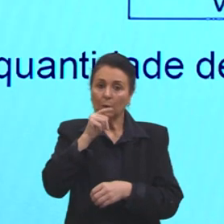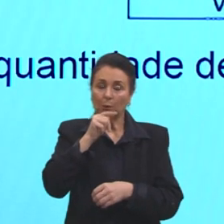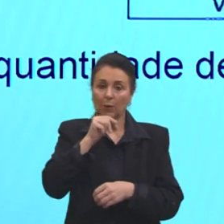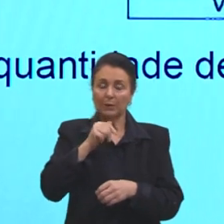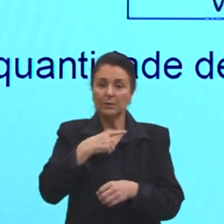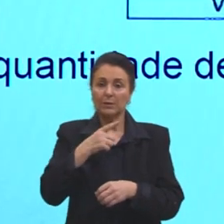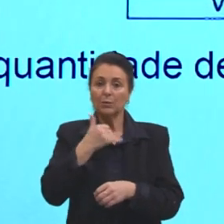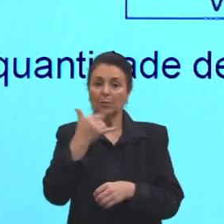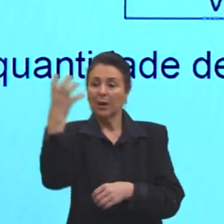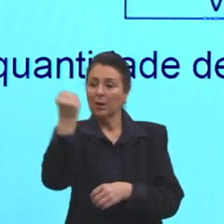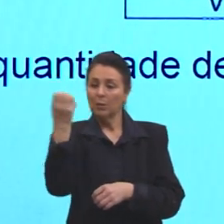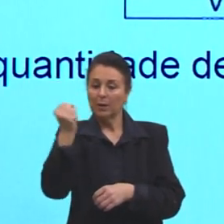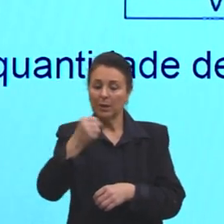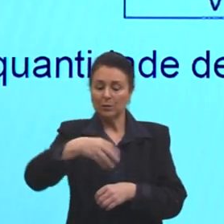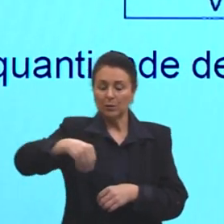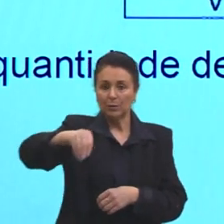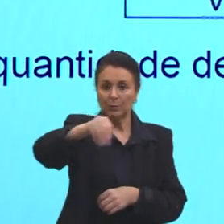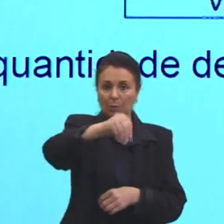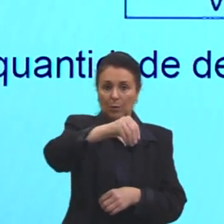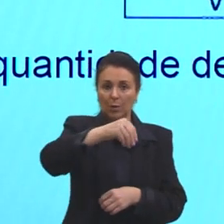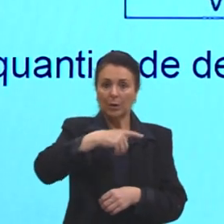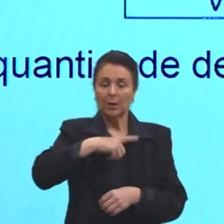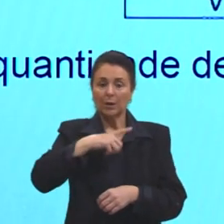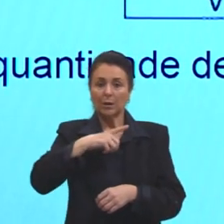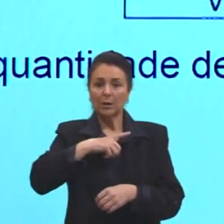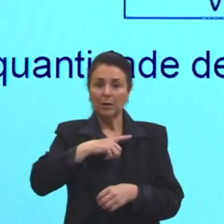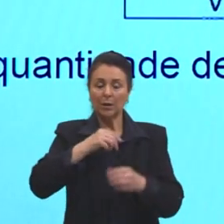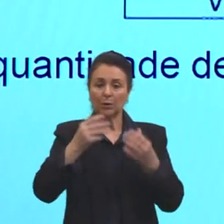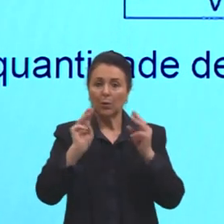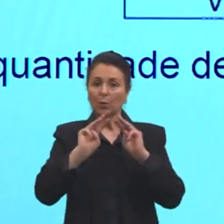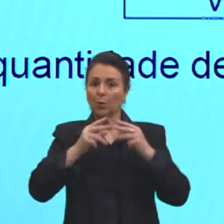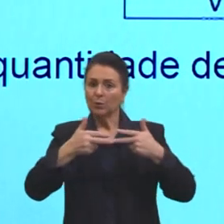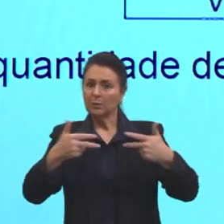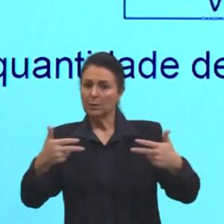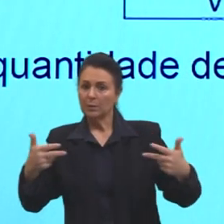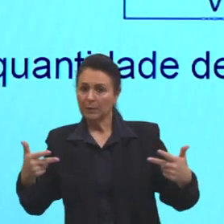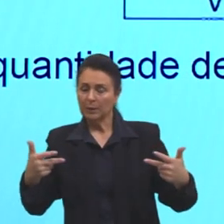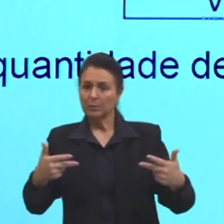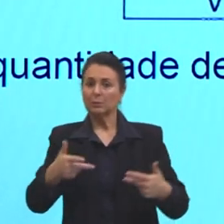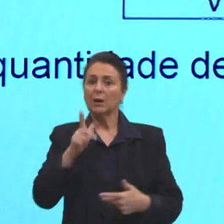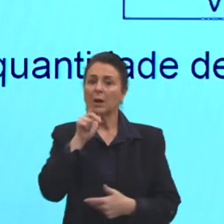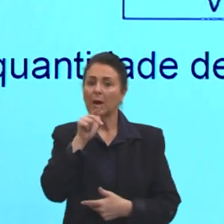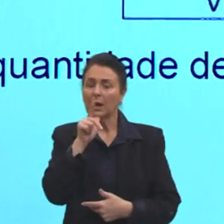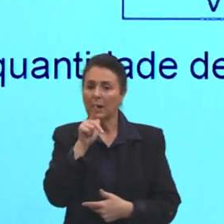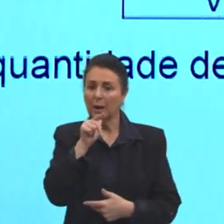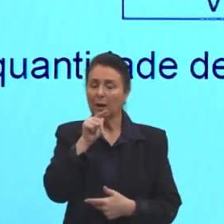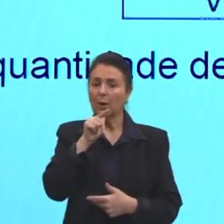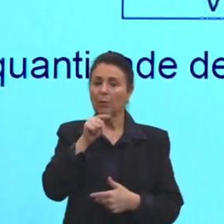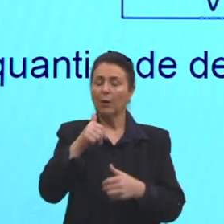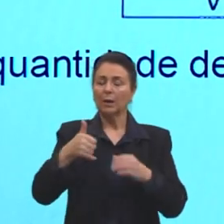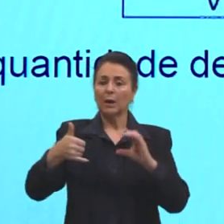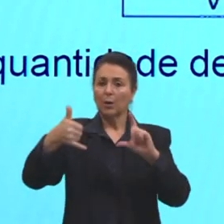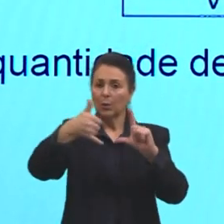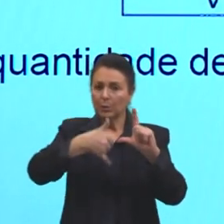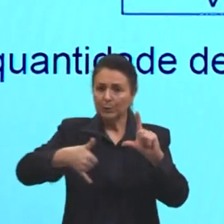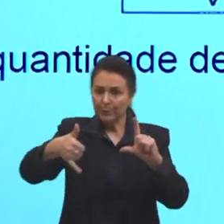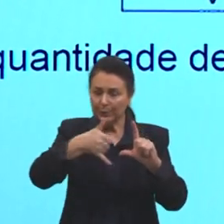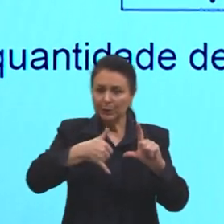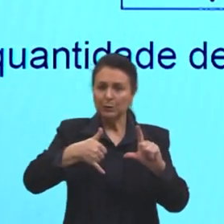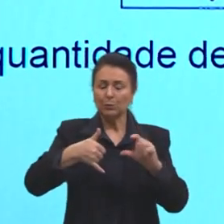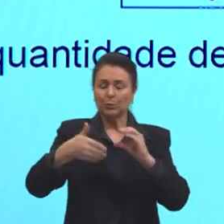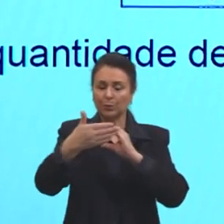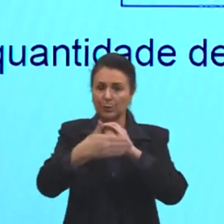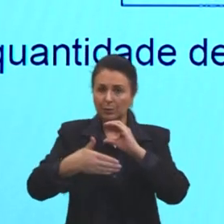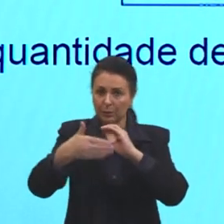respectivas desses elementos, da água, proteína, lipídio, carboidrato. no tubo de ensaio